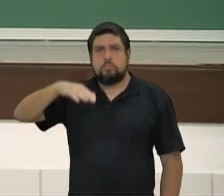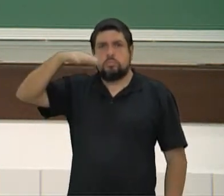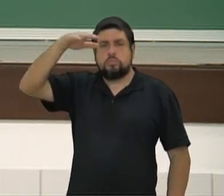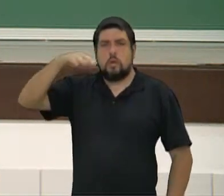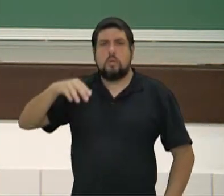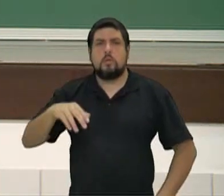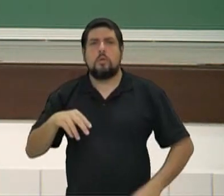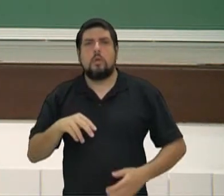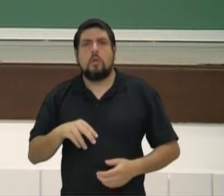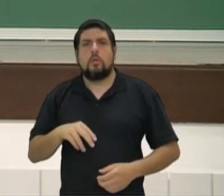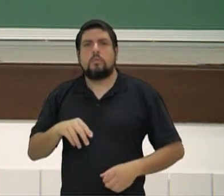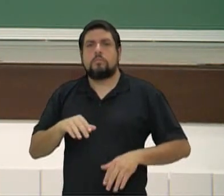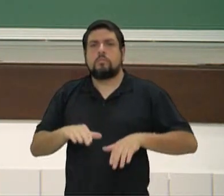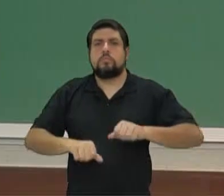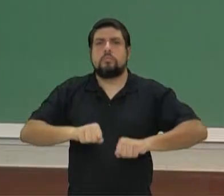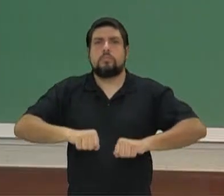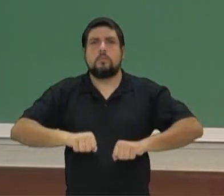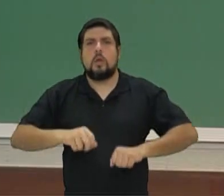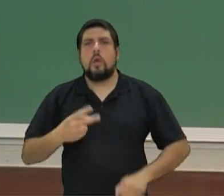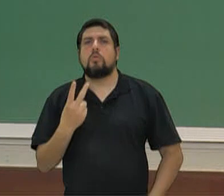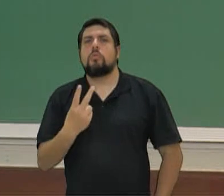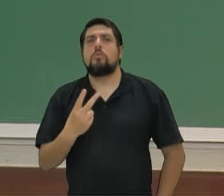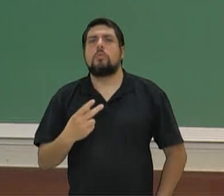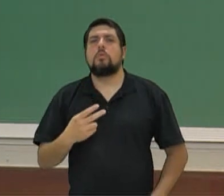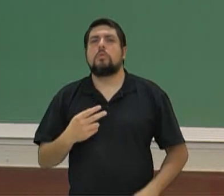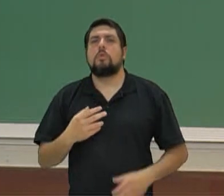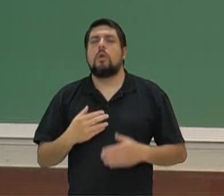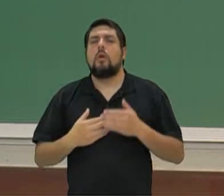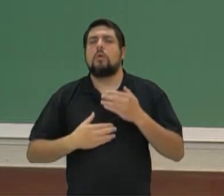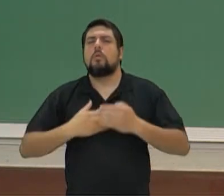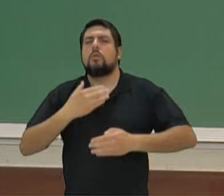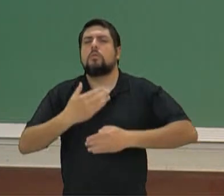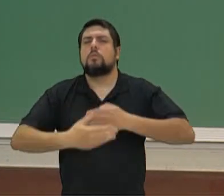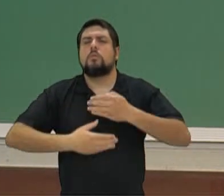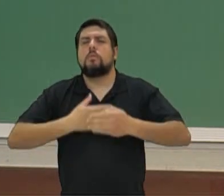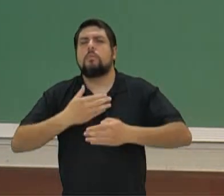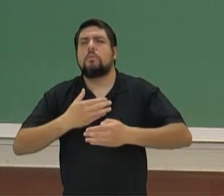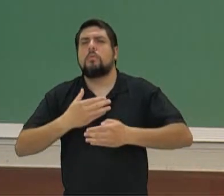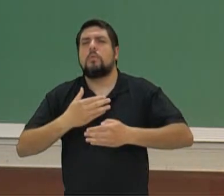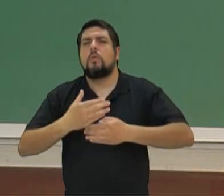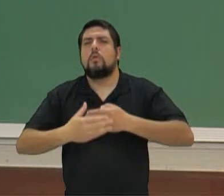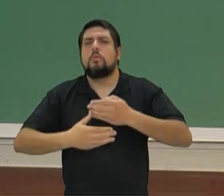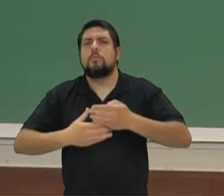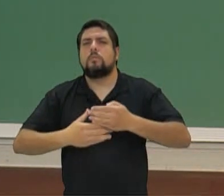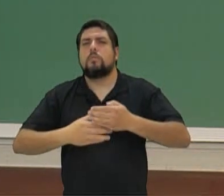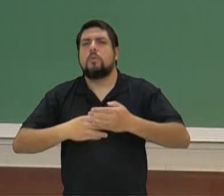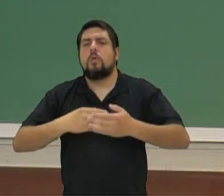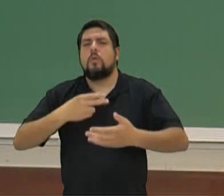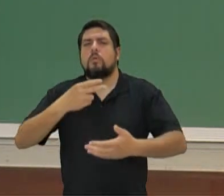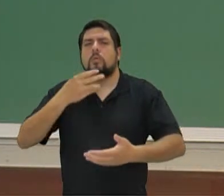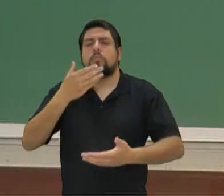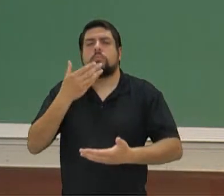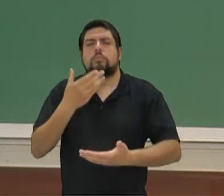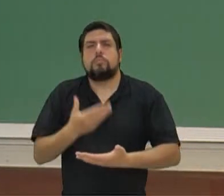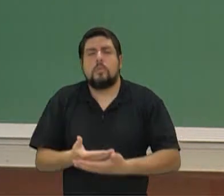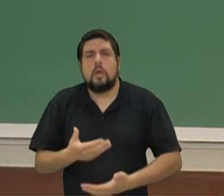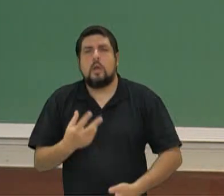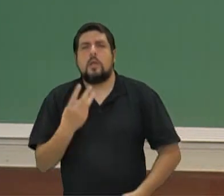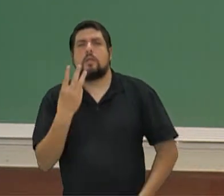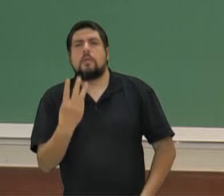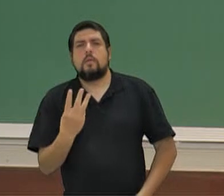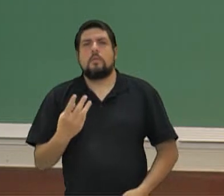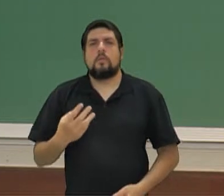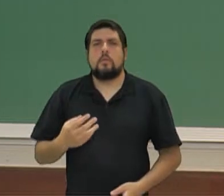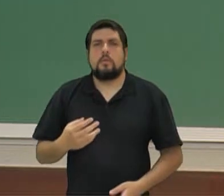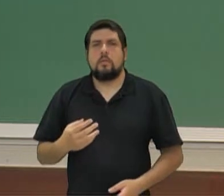e que animal é esse quando chega no seu momento mais tenro ele acaba tendo três patas. E aí o Édipo disse, esse é o homem,